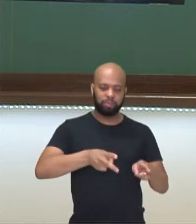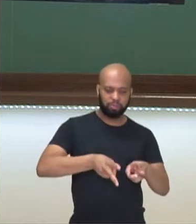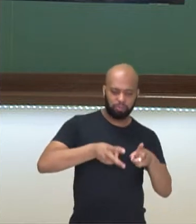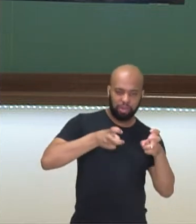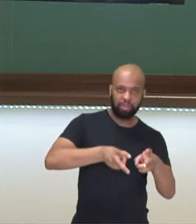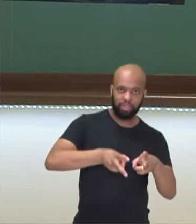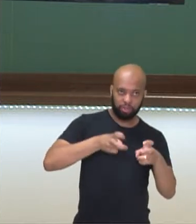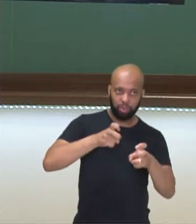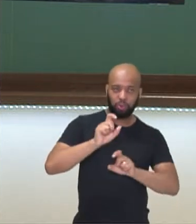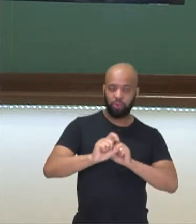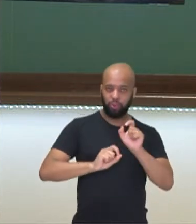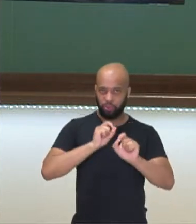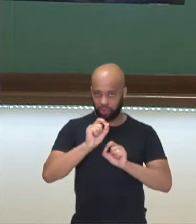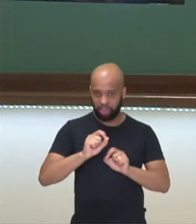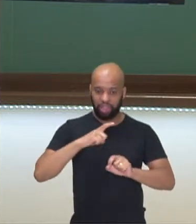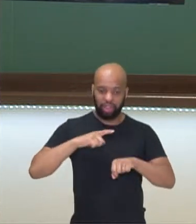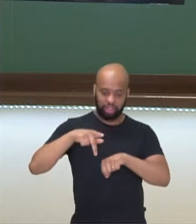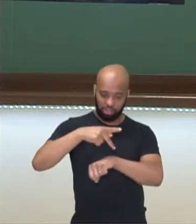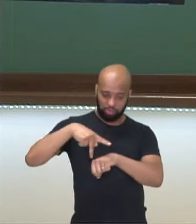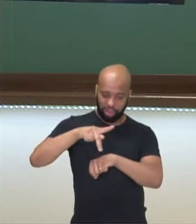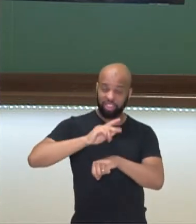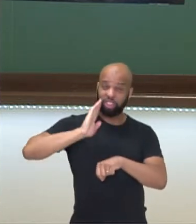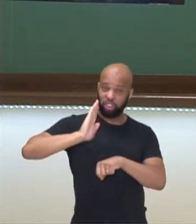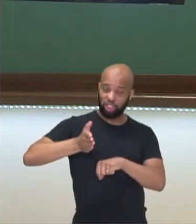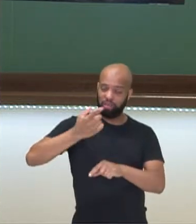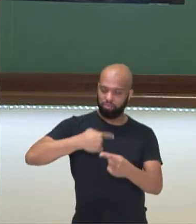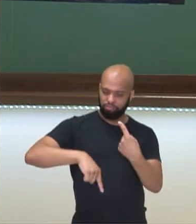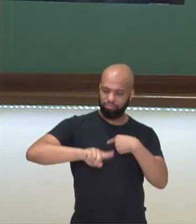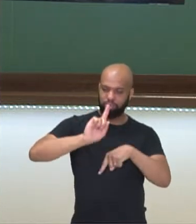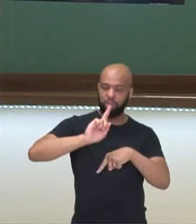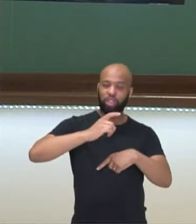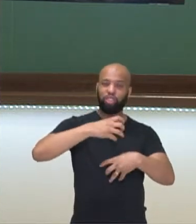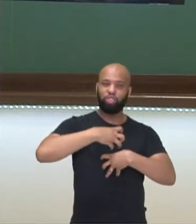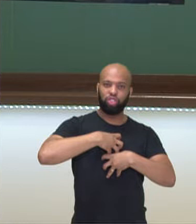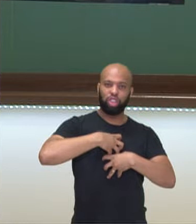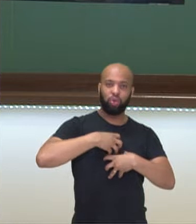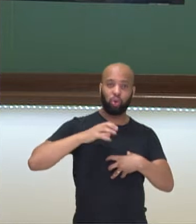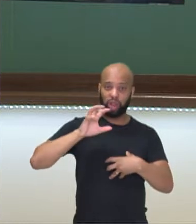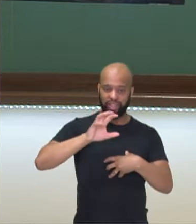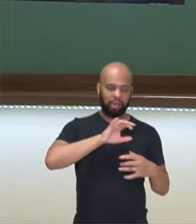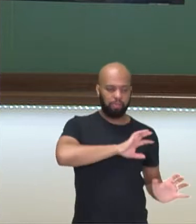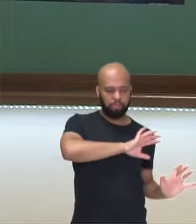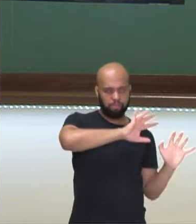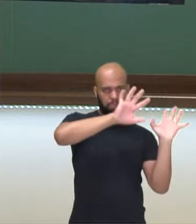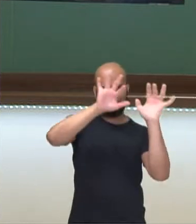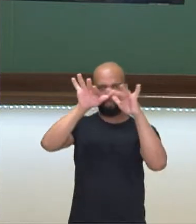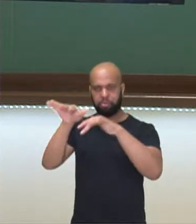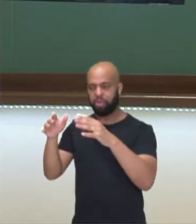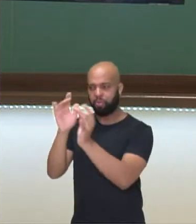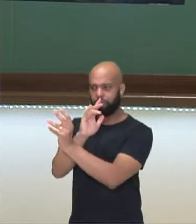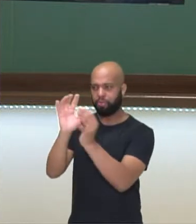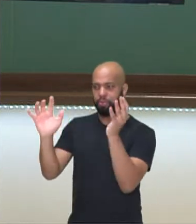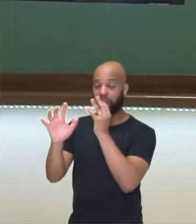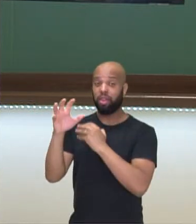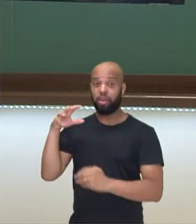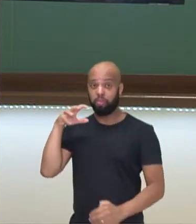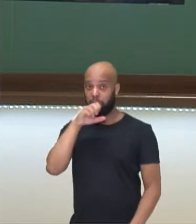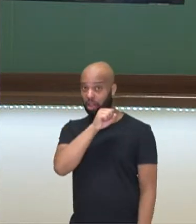que nos países desenvolvidos, esse processo de urbanização aconteceu de uma forma intensa